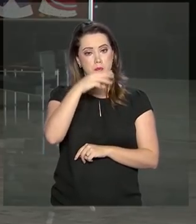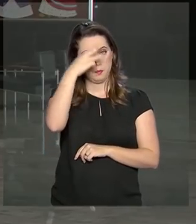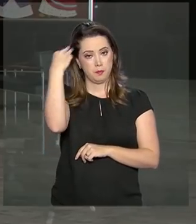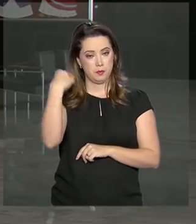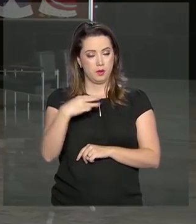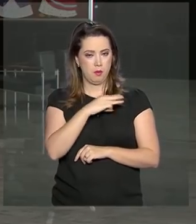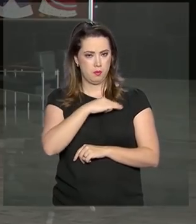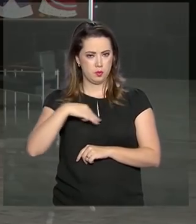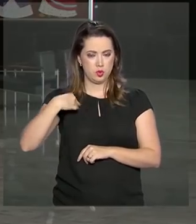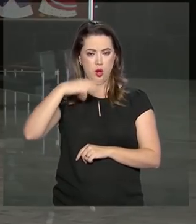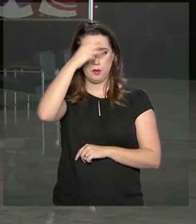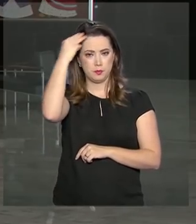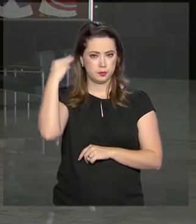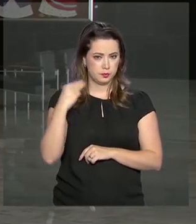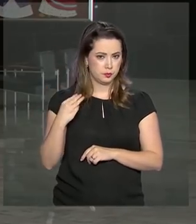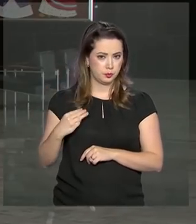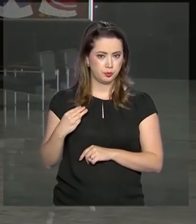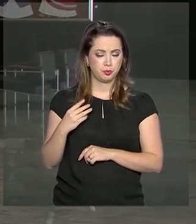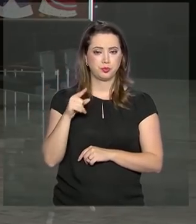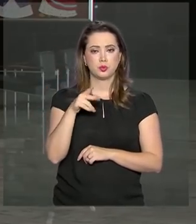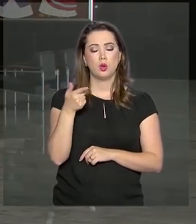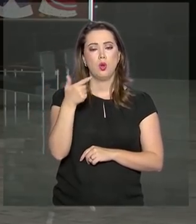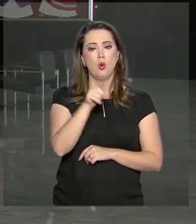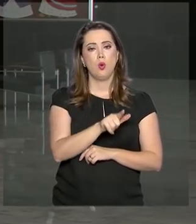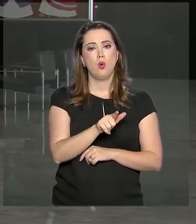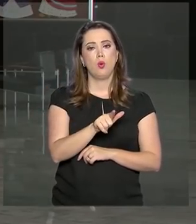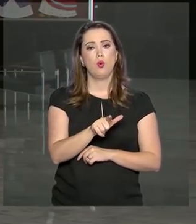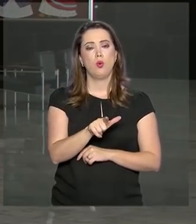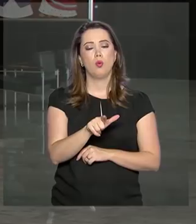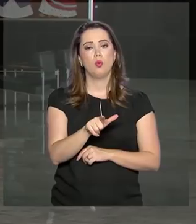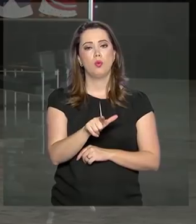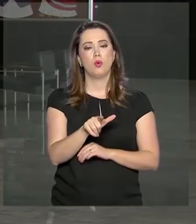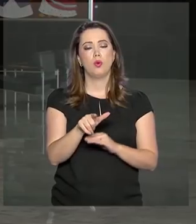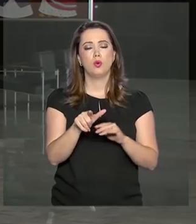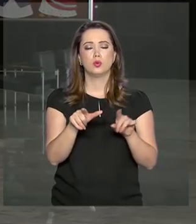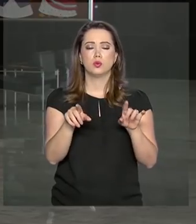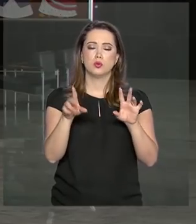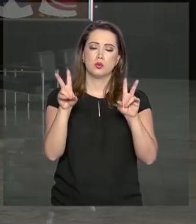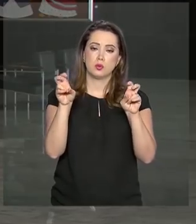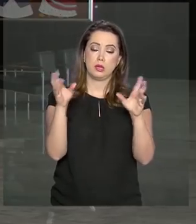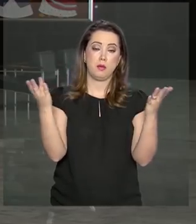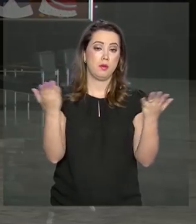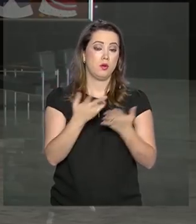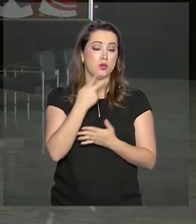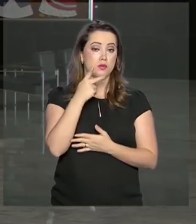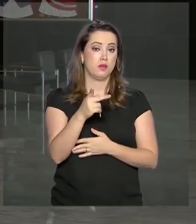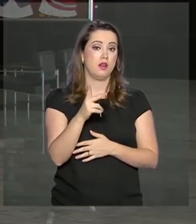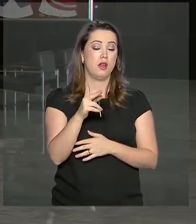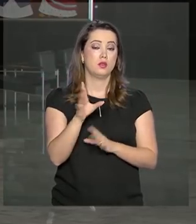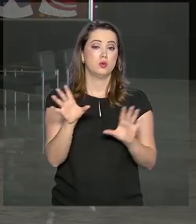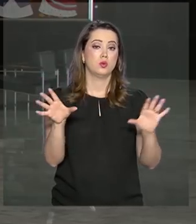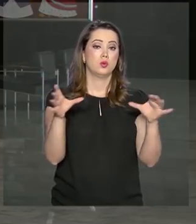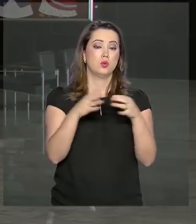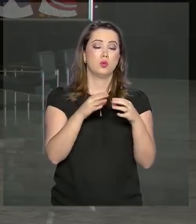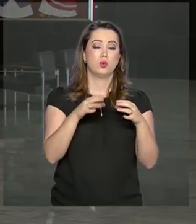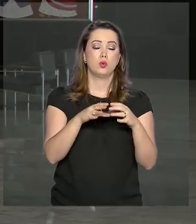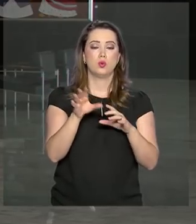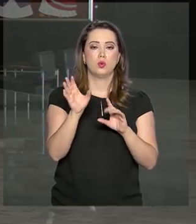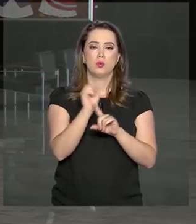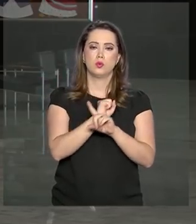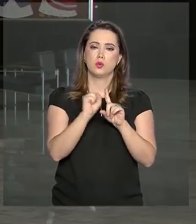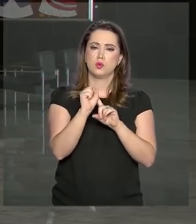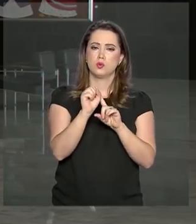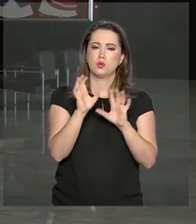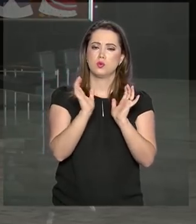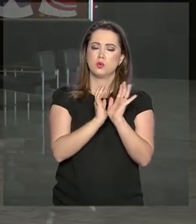Michele Bolsonaro. Olha, um outro tema destacado hoje pelo presidente Jair Bolsonaro, desta vez, nas redes sociais, diz respeito a